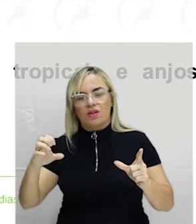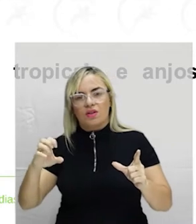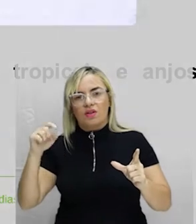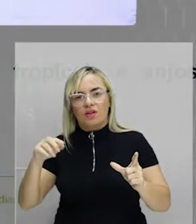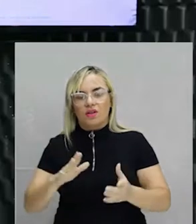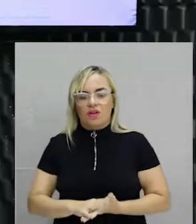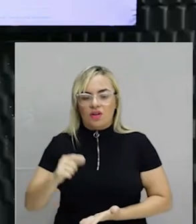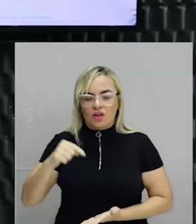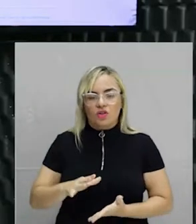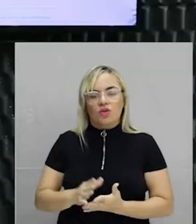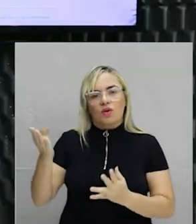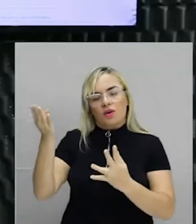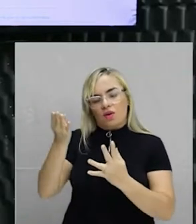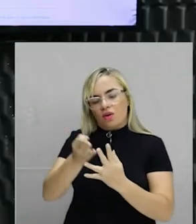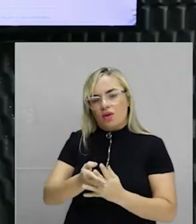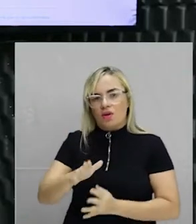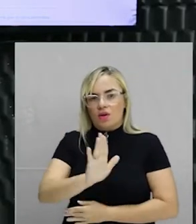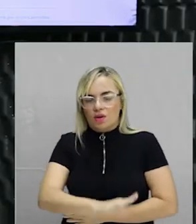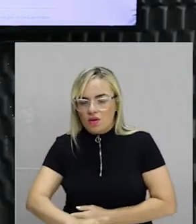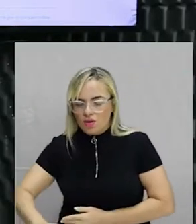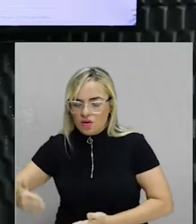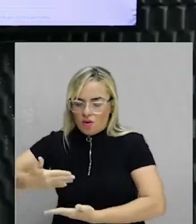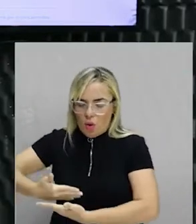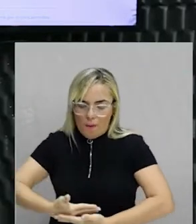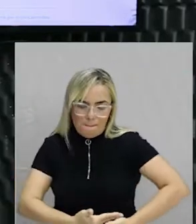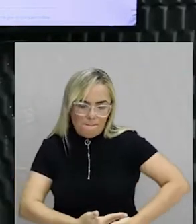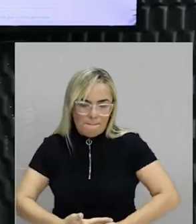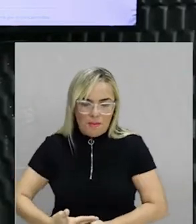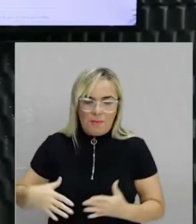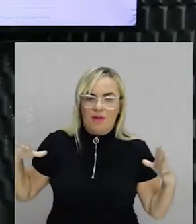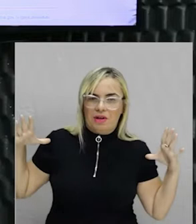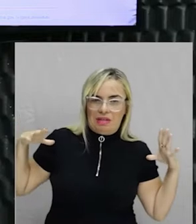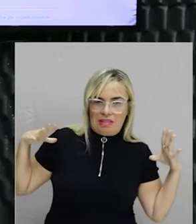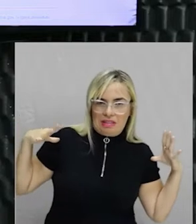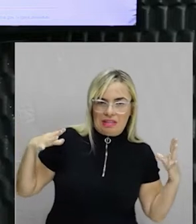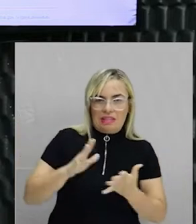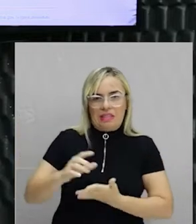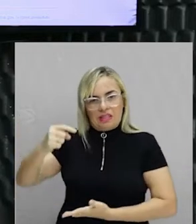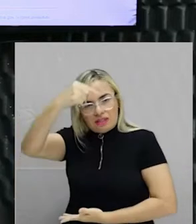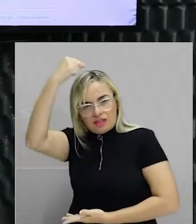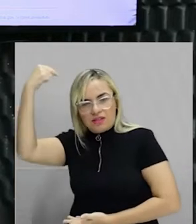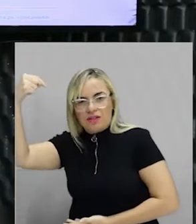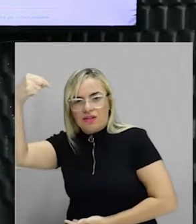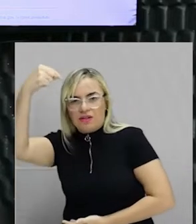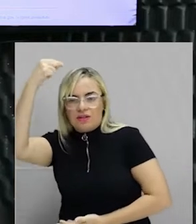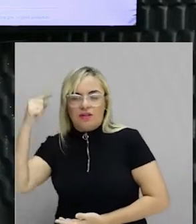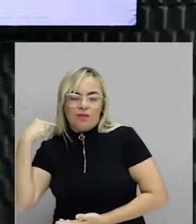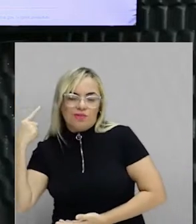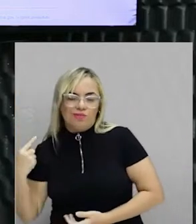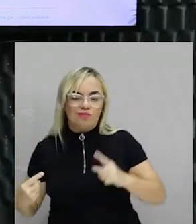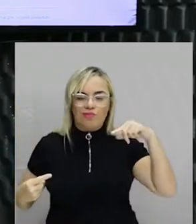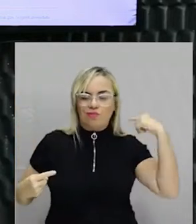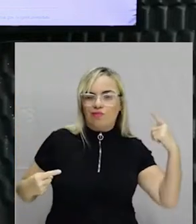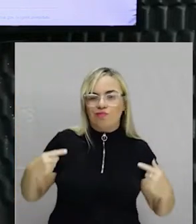barrocos são crianças. Um bebê com asa, um bebê sem asa, um bebê com aureola, um bebê com cachinhos, um bebê com asa,